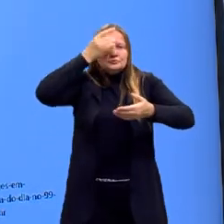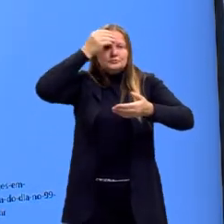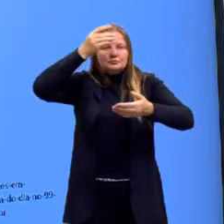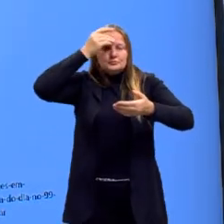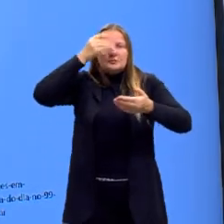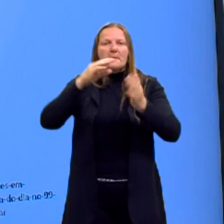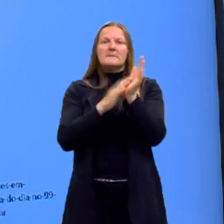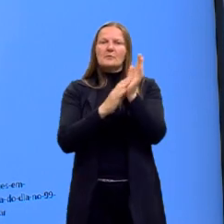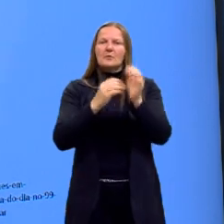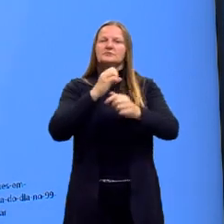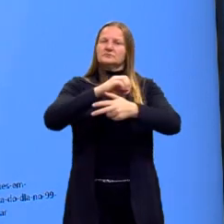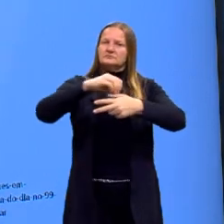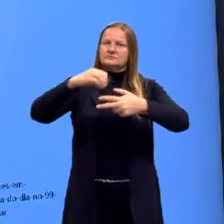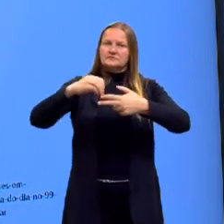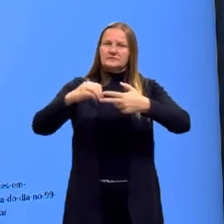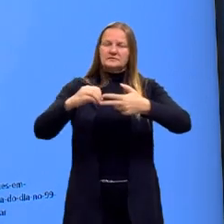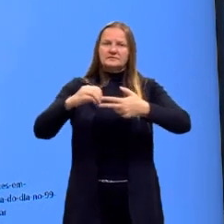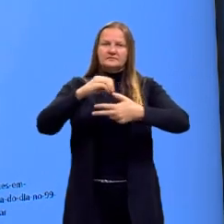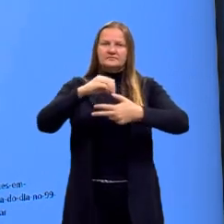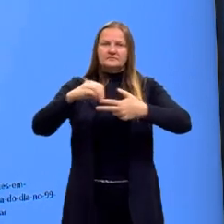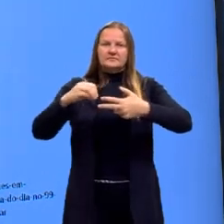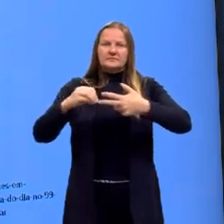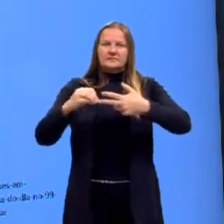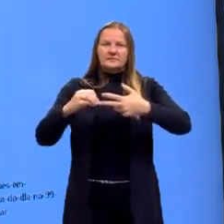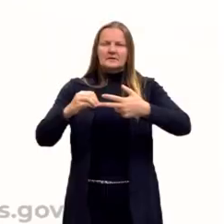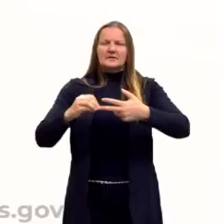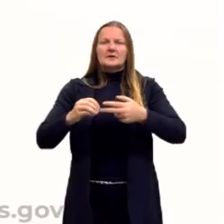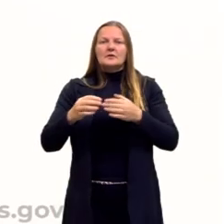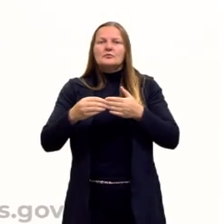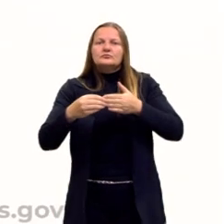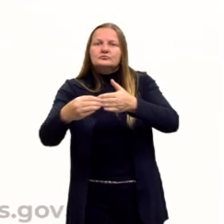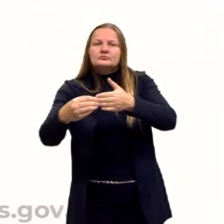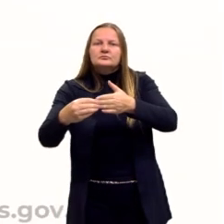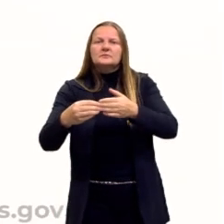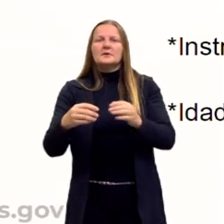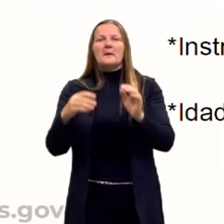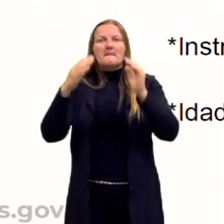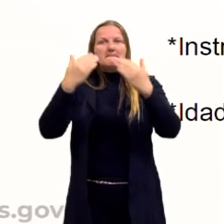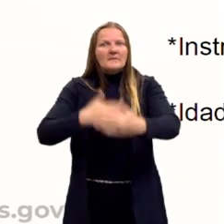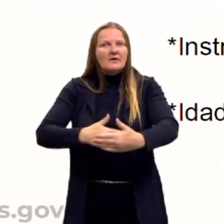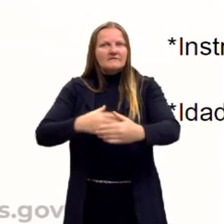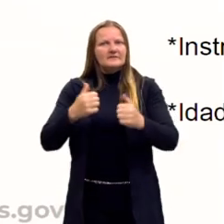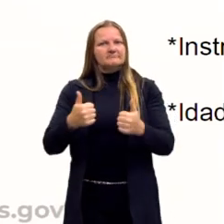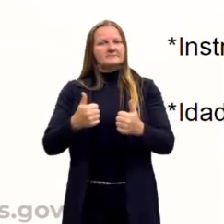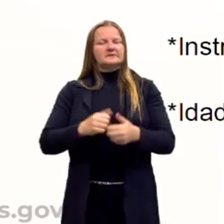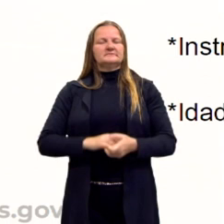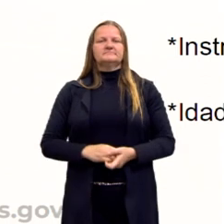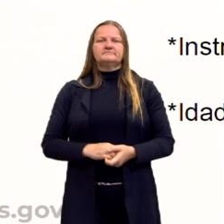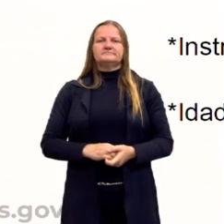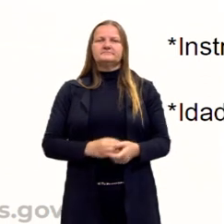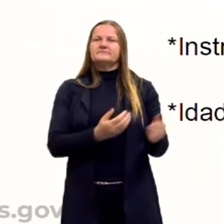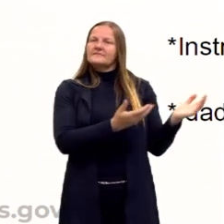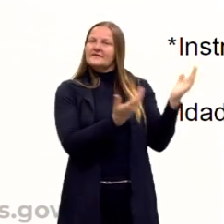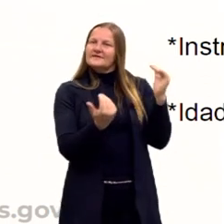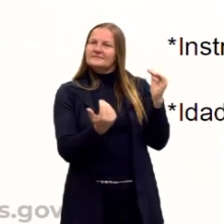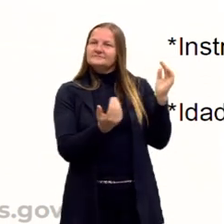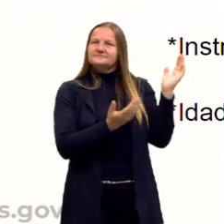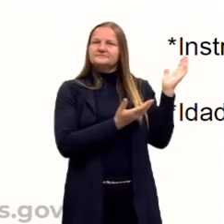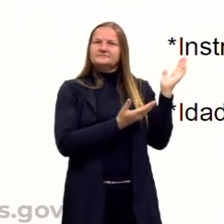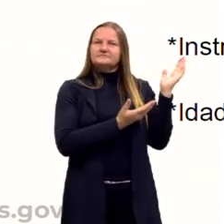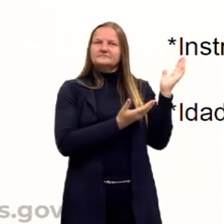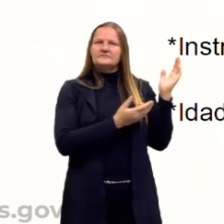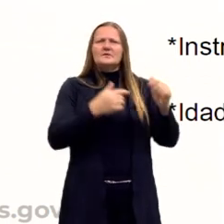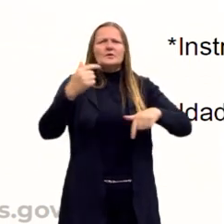Essa é a proposta do ENEM. Então, portanto, caminhe nessa linha aí para a gente se dar bem nas nossas provas. Vamos lá, olha só. O